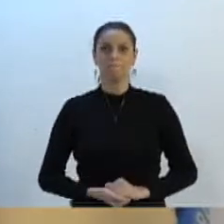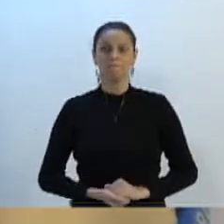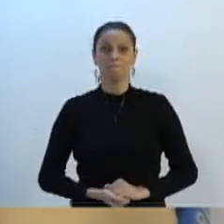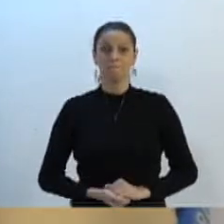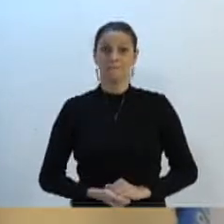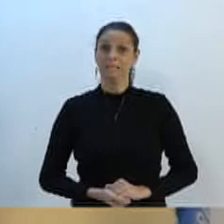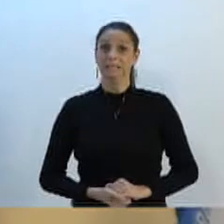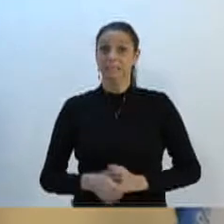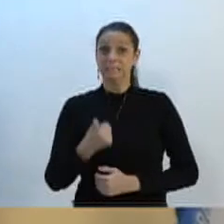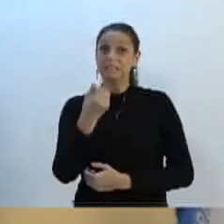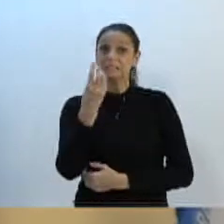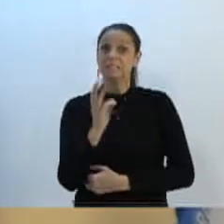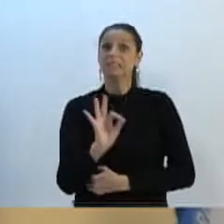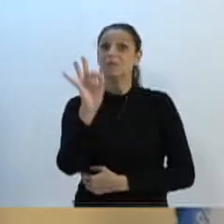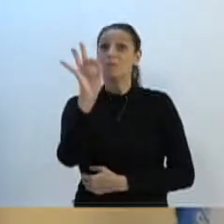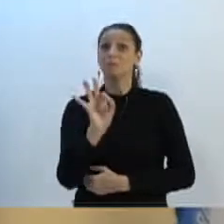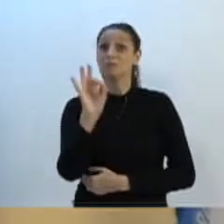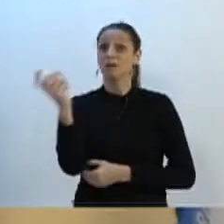Foram 13%.